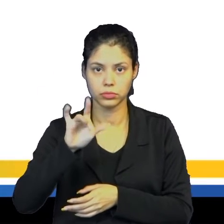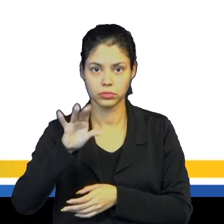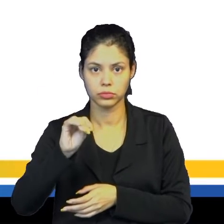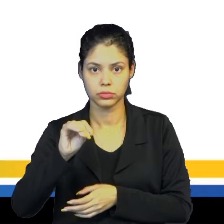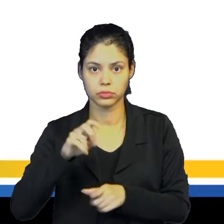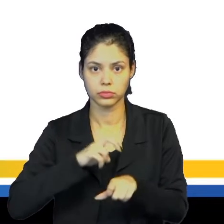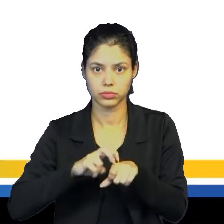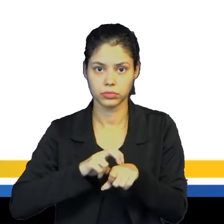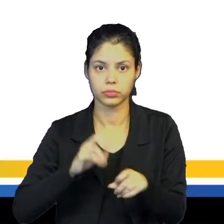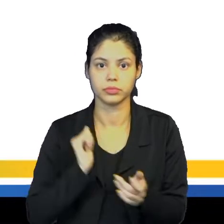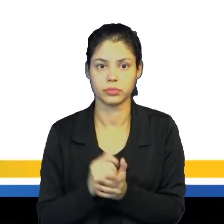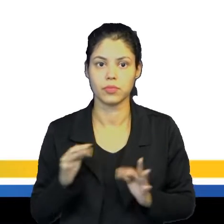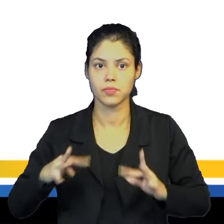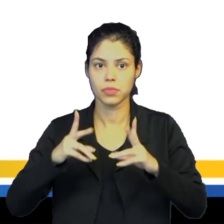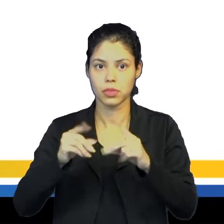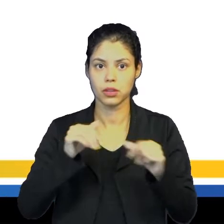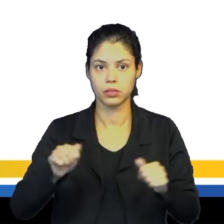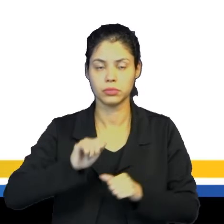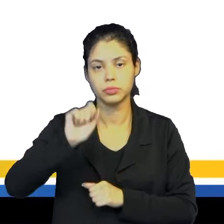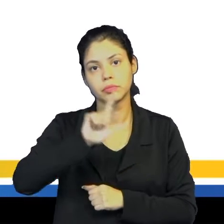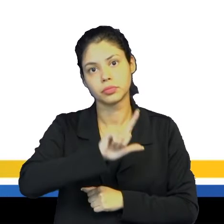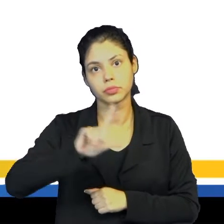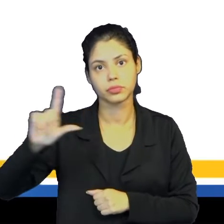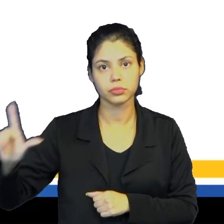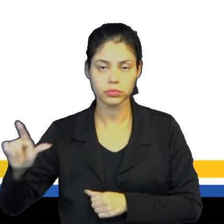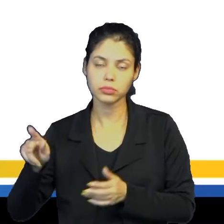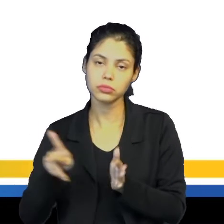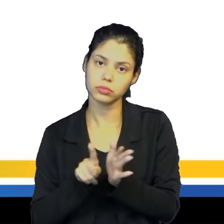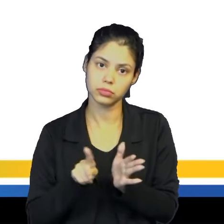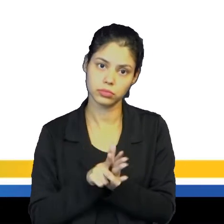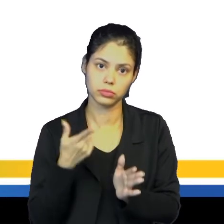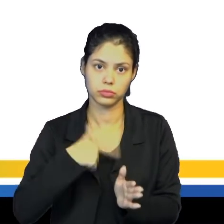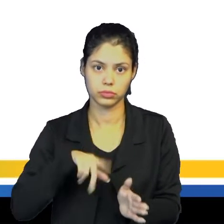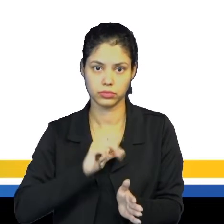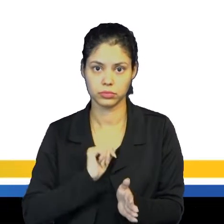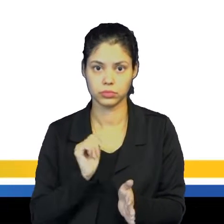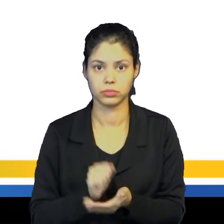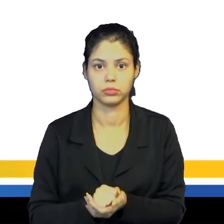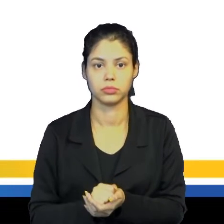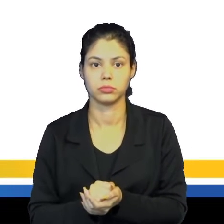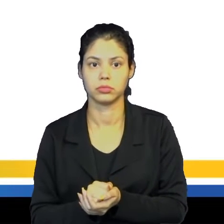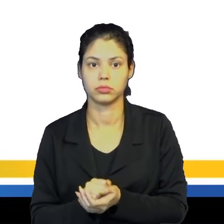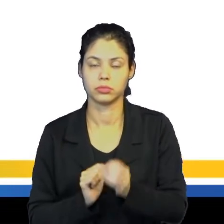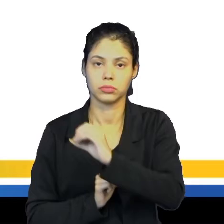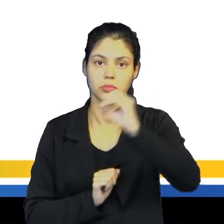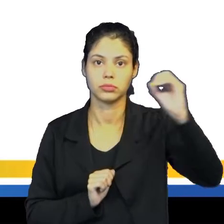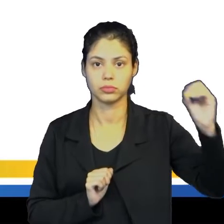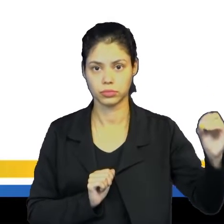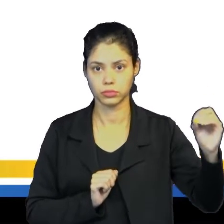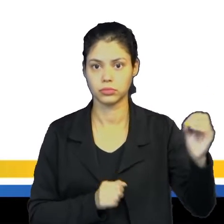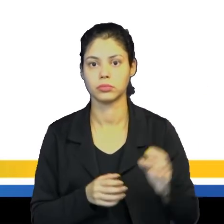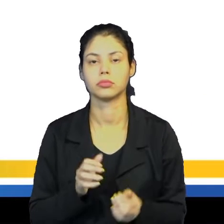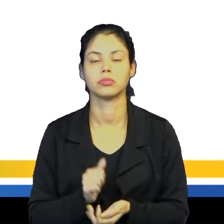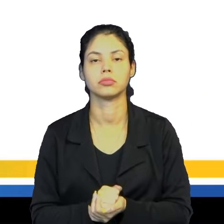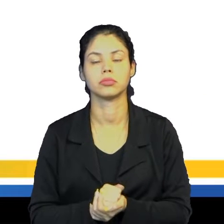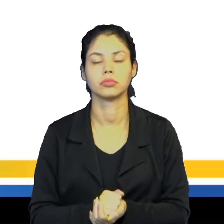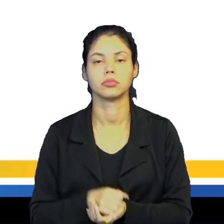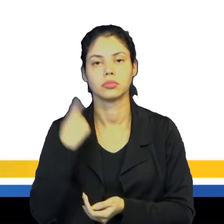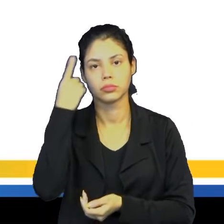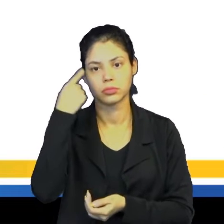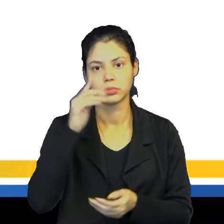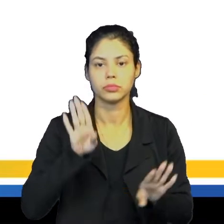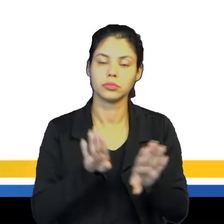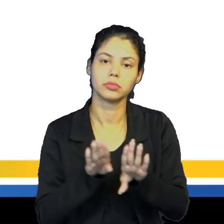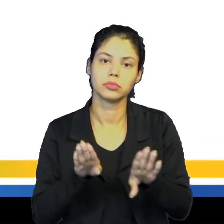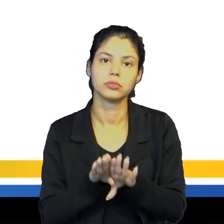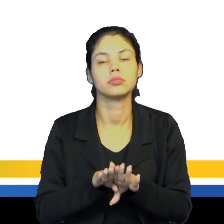Verde. Todas as terras a leste desse meridiano seriam portuguesas e as que ficassem a oeste espanholas. Outra